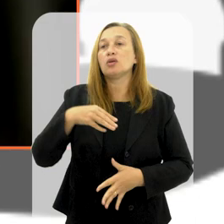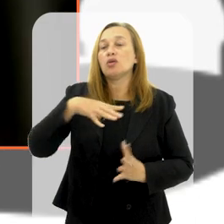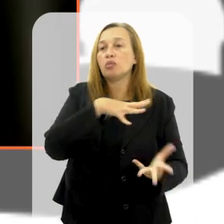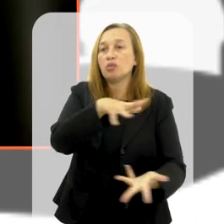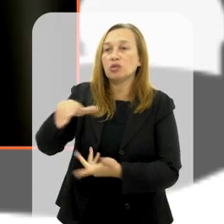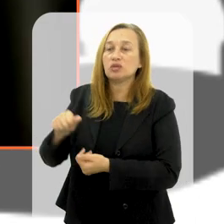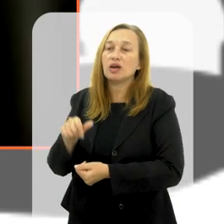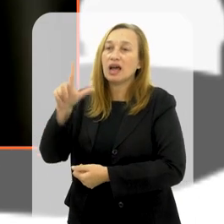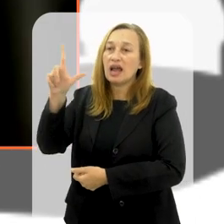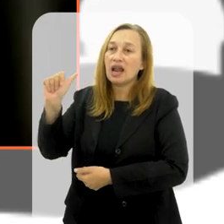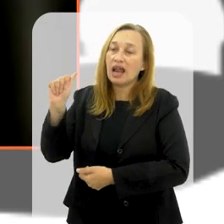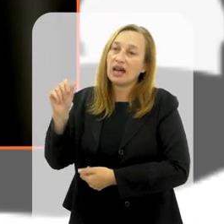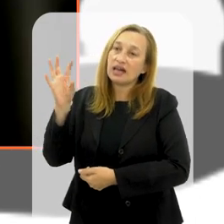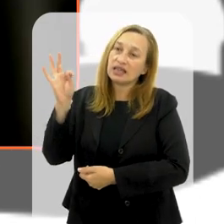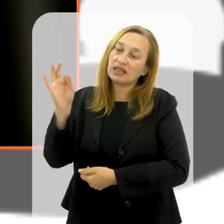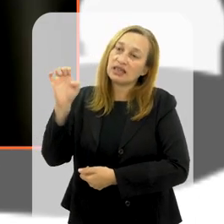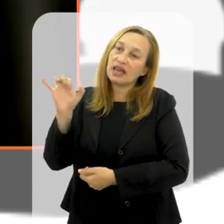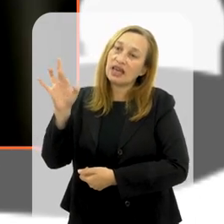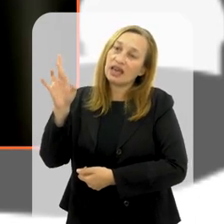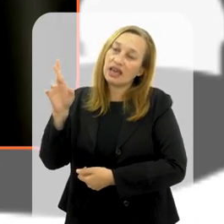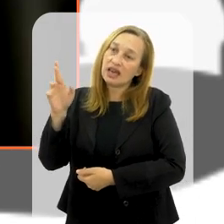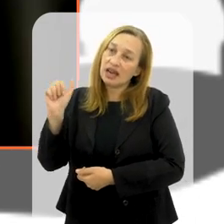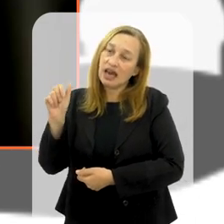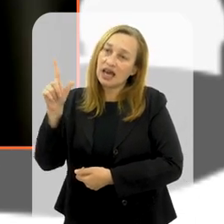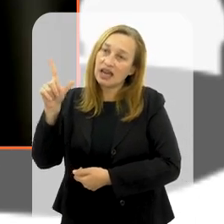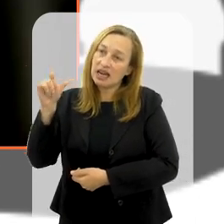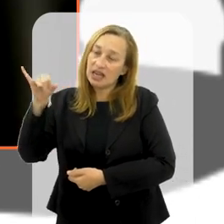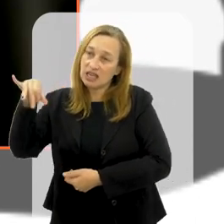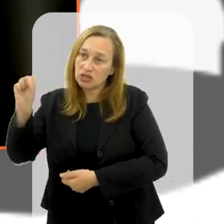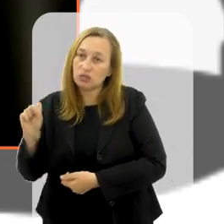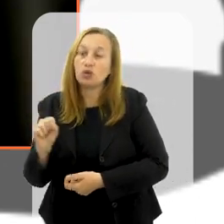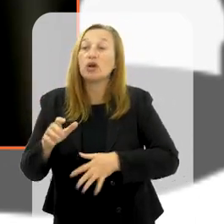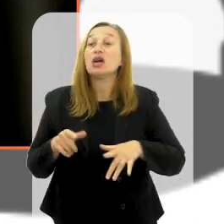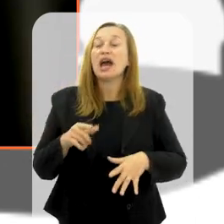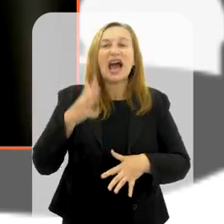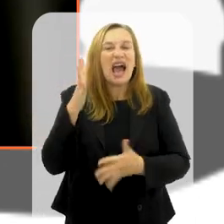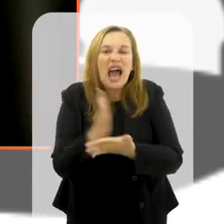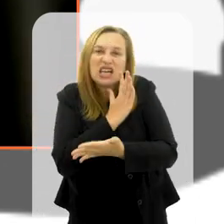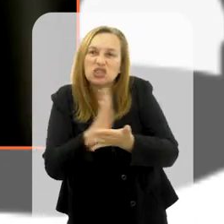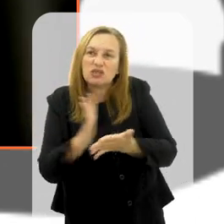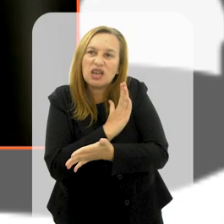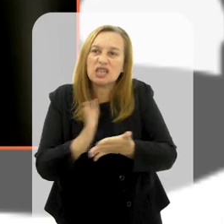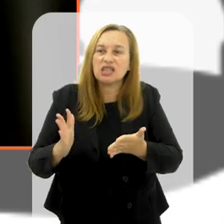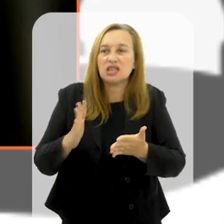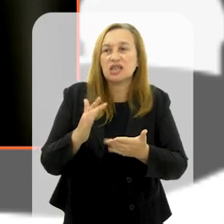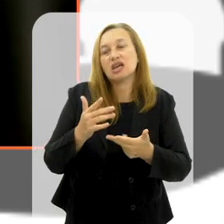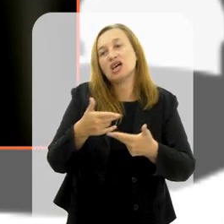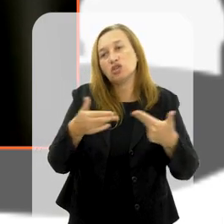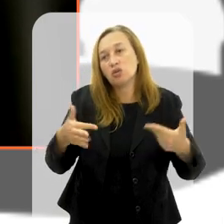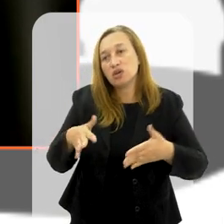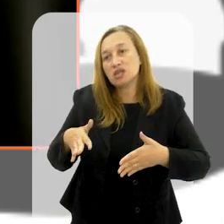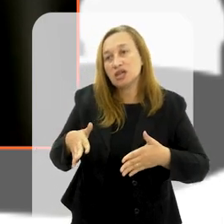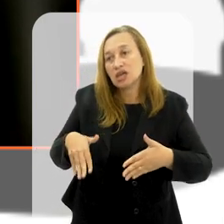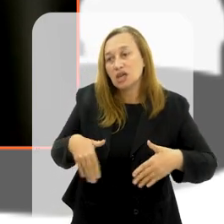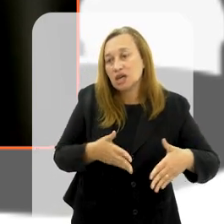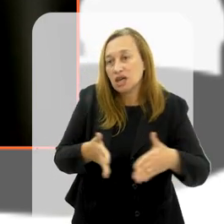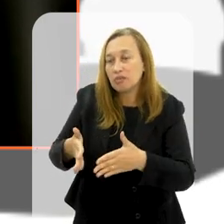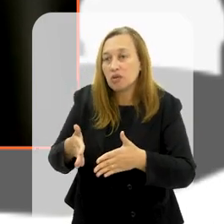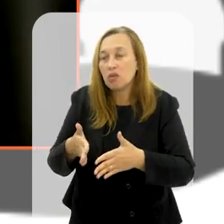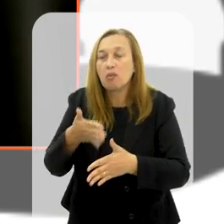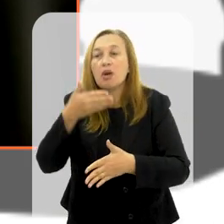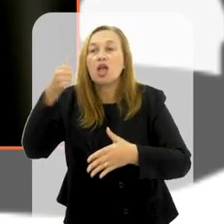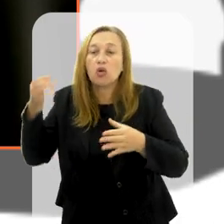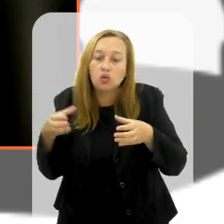multilateralismo. E aí, você tem toda a razão com o seu ponto. Às vezes, as coisas caminham melhor num grupo